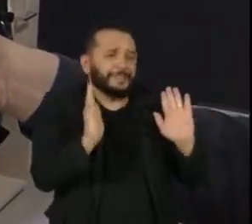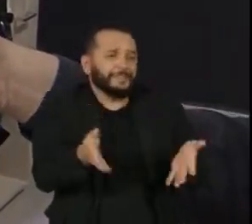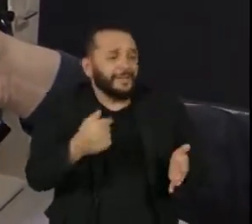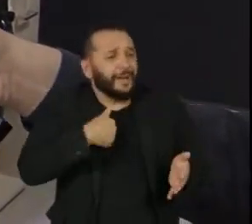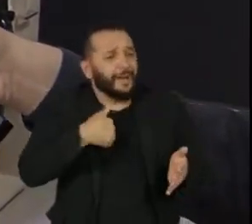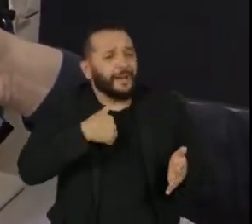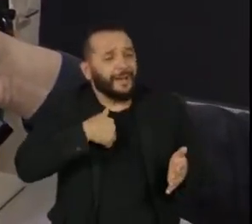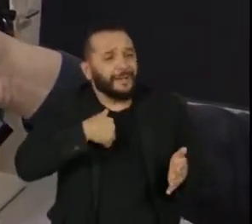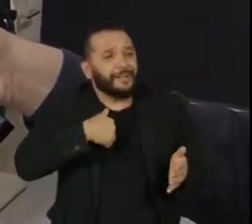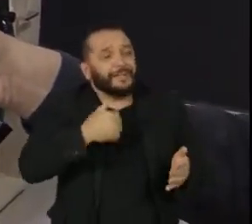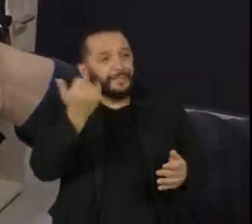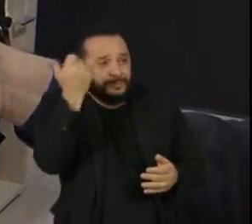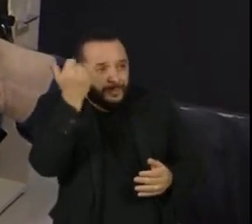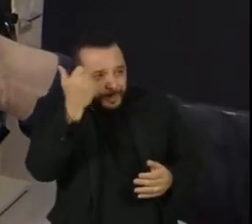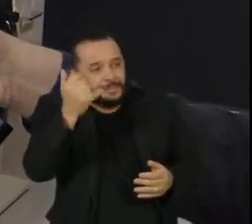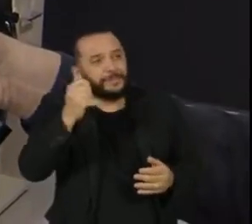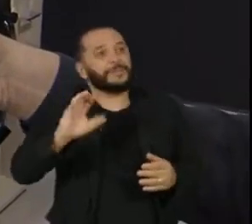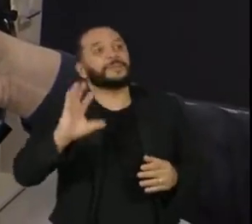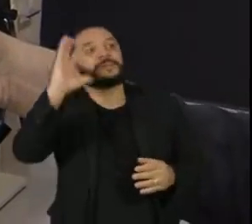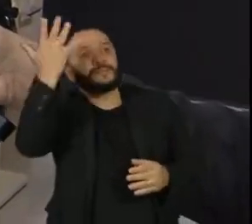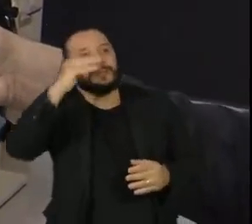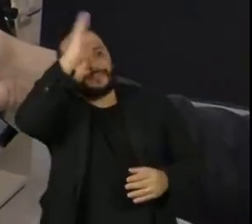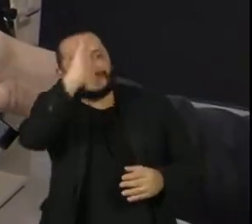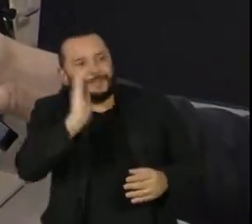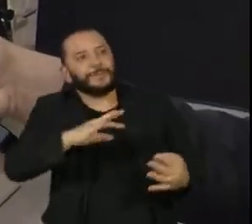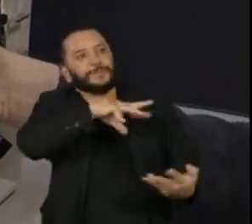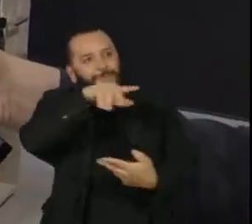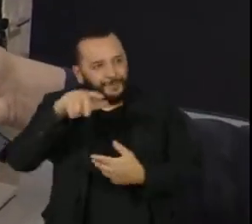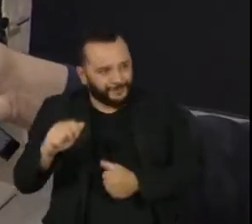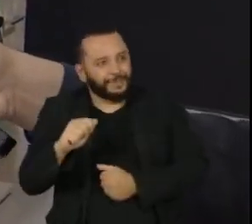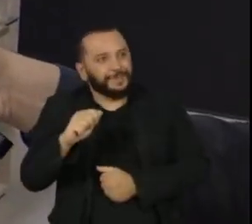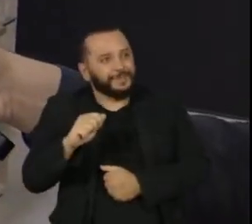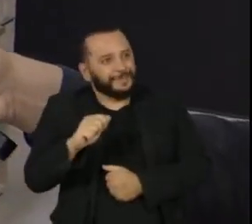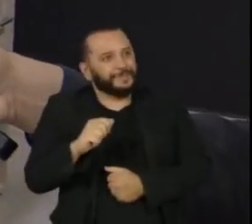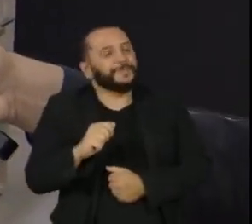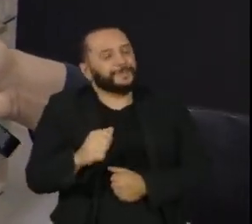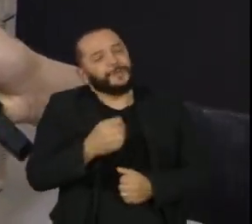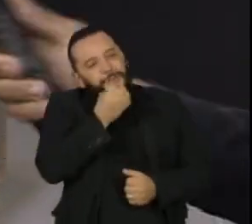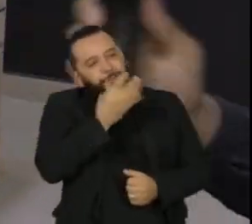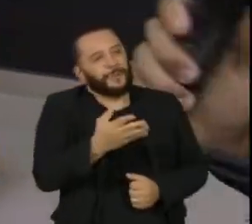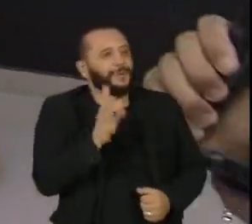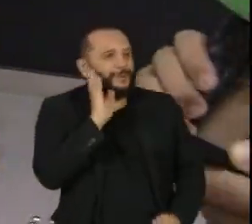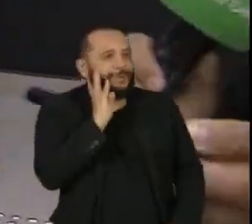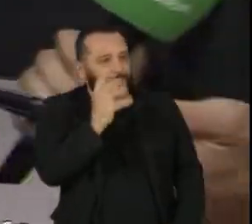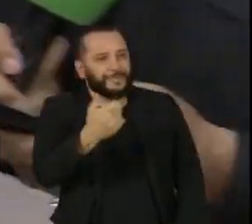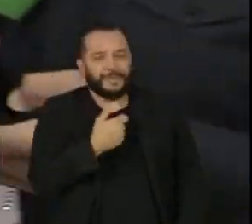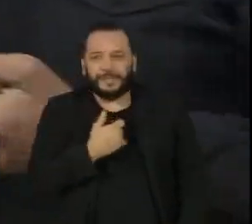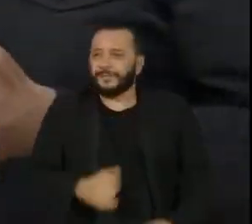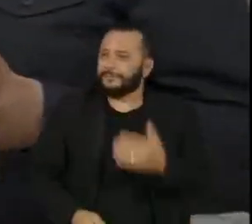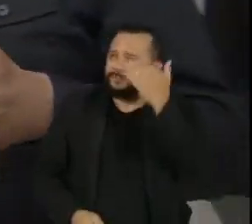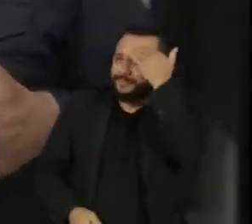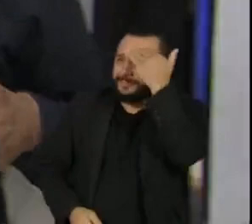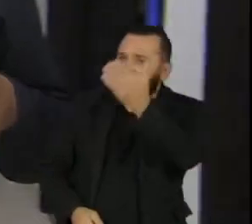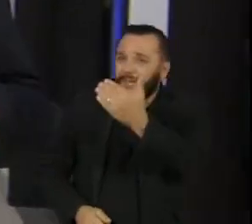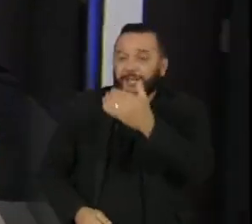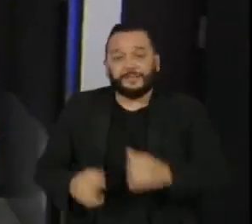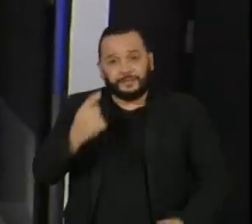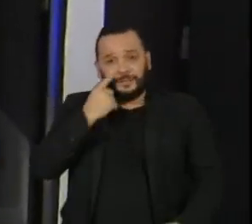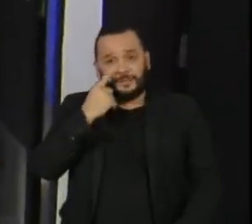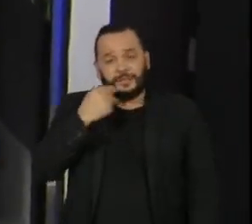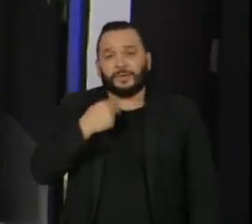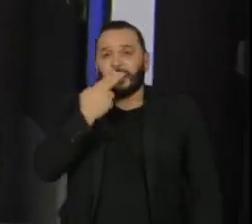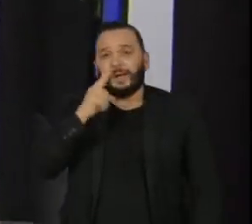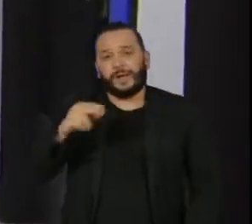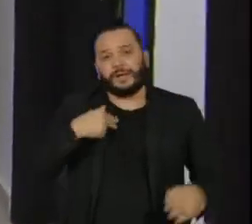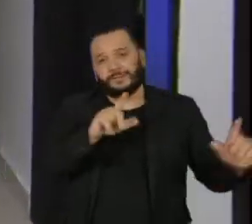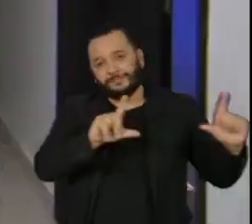ele consiga receber as informações, né, do que tá acontecendo no Brasil e no mundo. Isso foi um feedback bem bacana. Legal, Beatriz, muito obrigado. Vocês estão vendo o Hélio